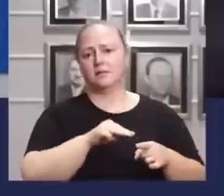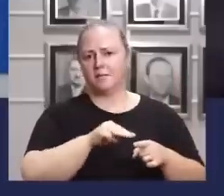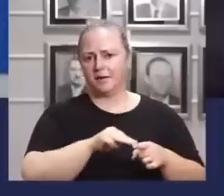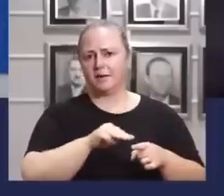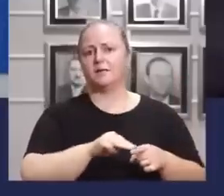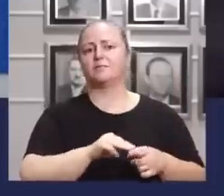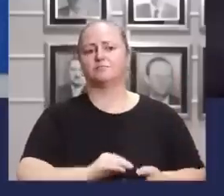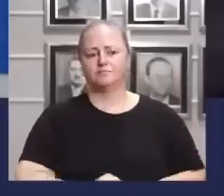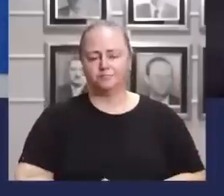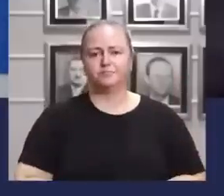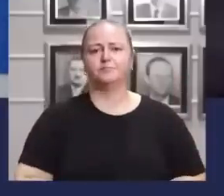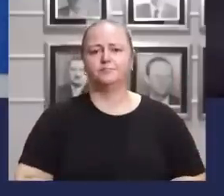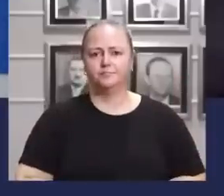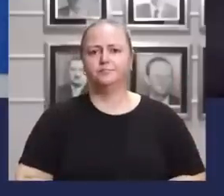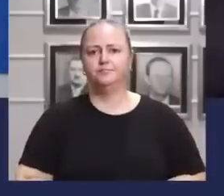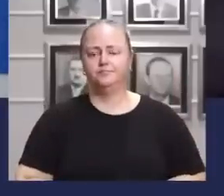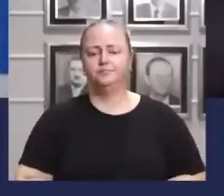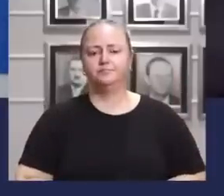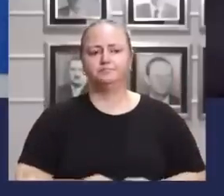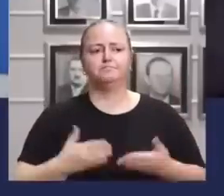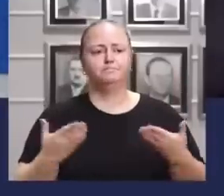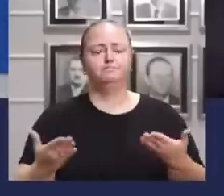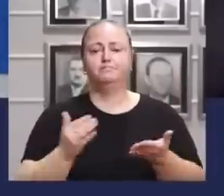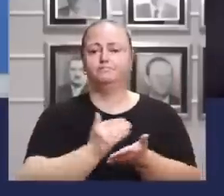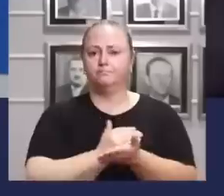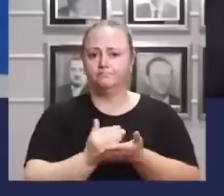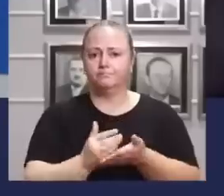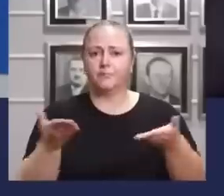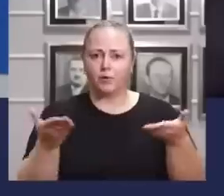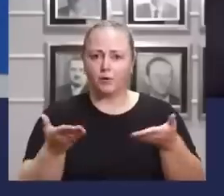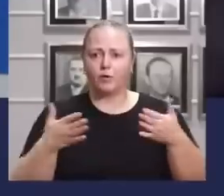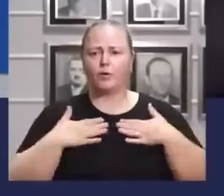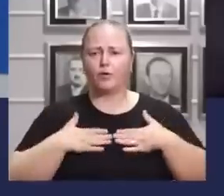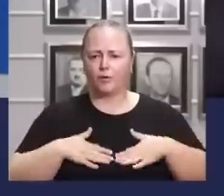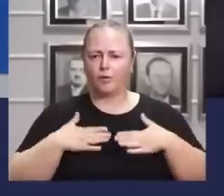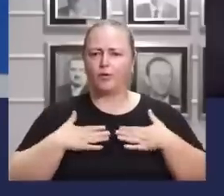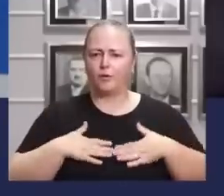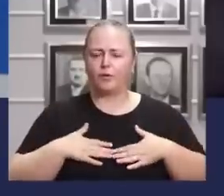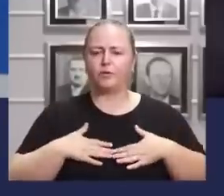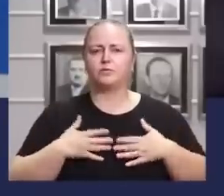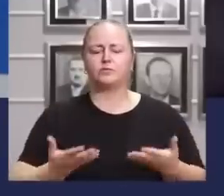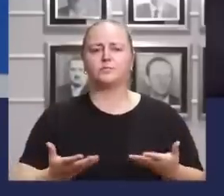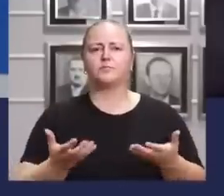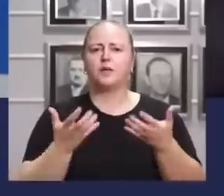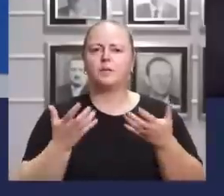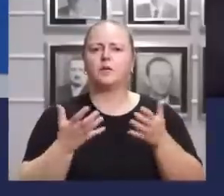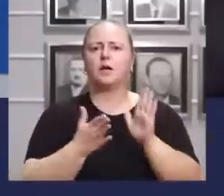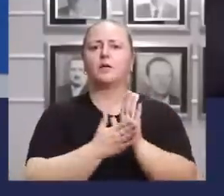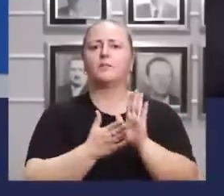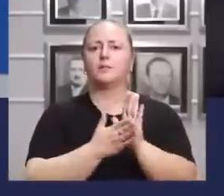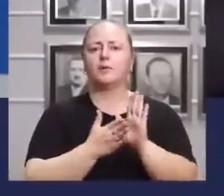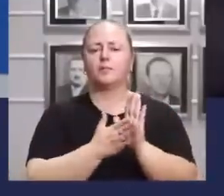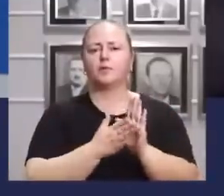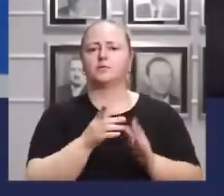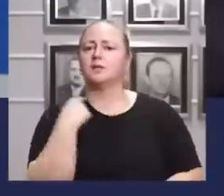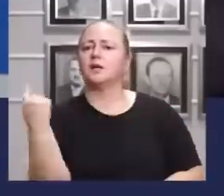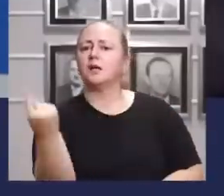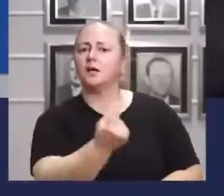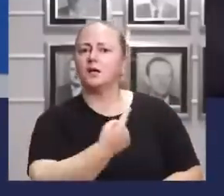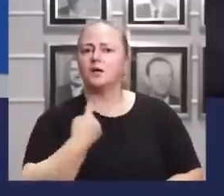E talvez para a gente poder iniciar com tranquilidade, eu queria fazer uma proposta que a gente faça